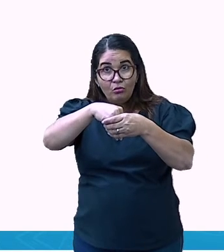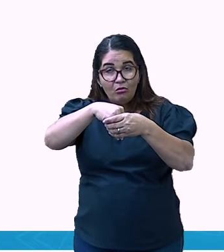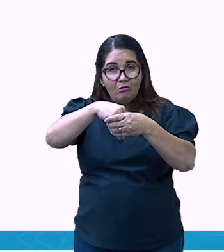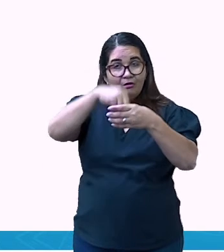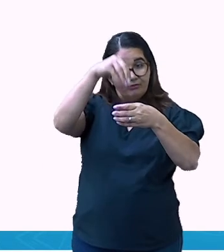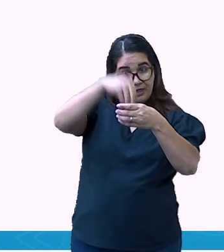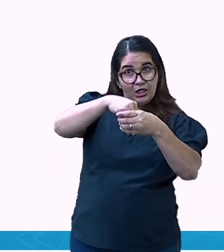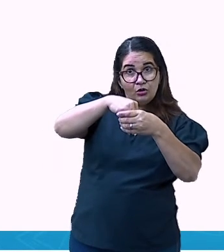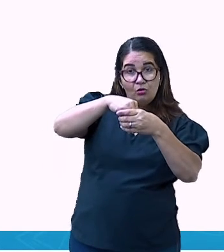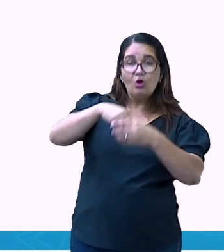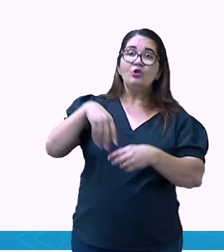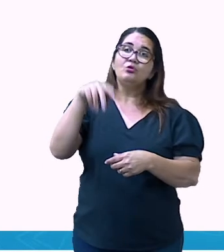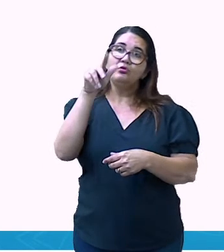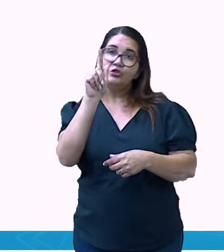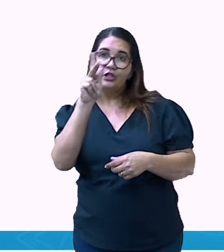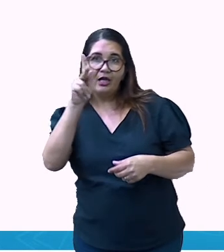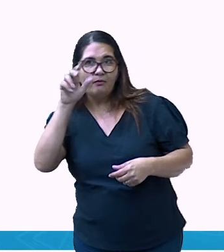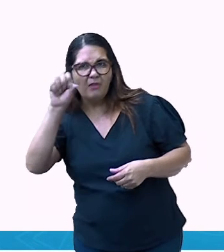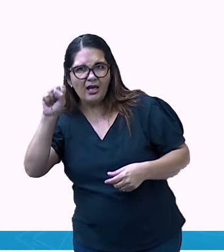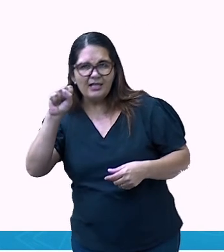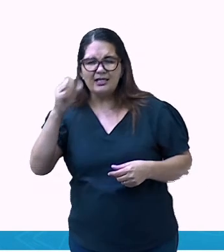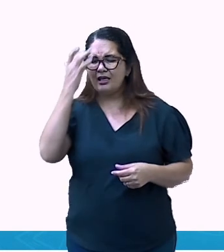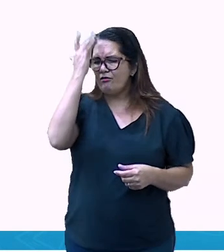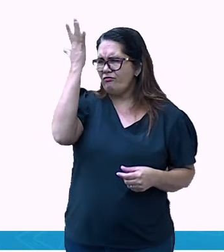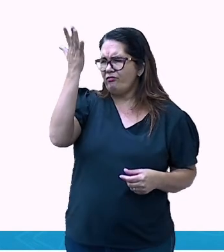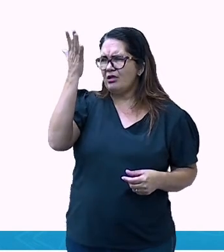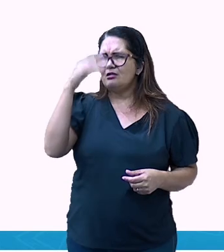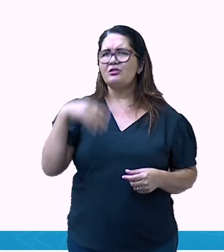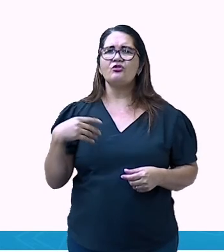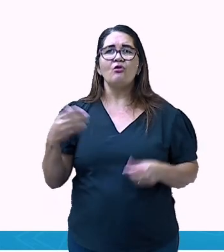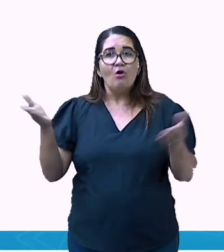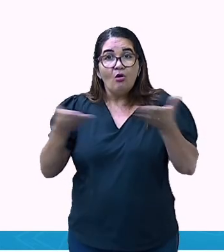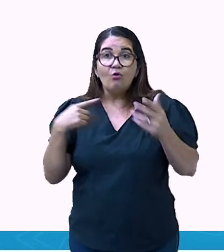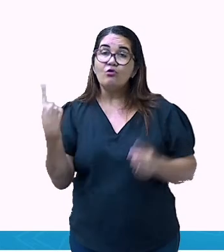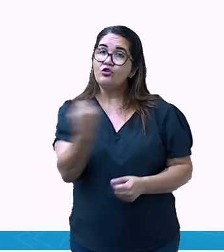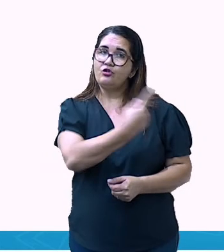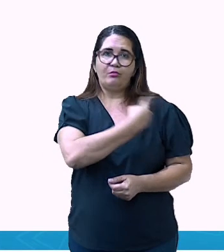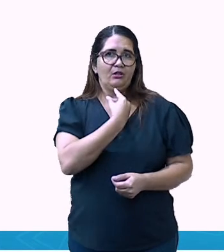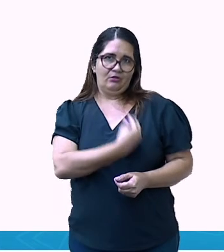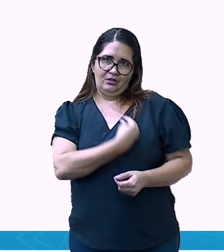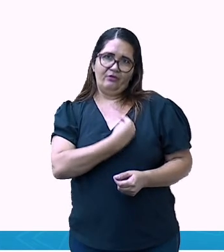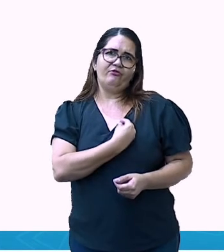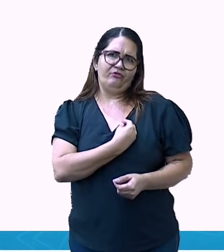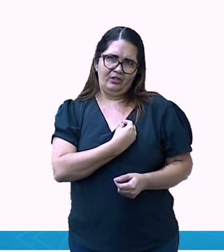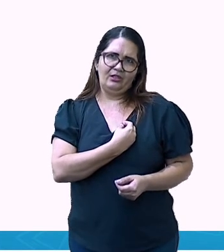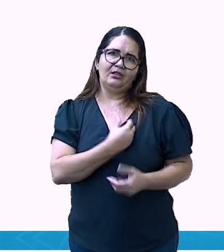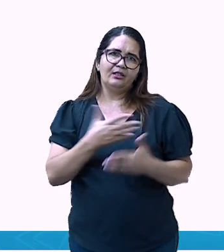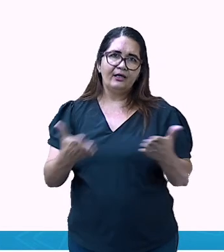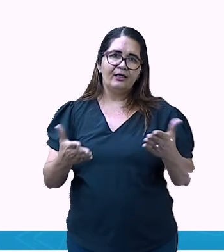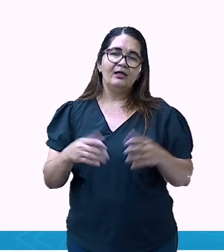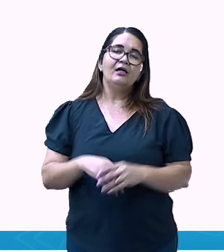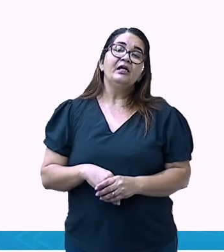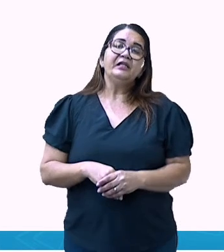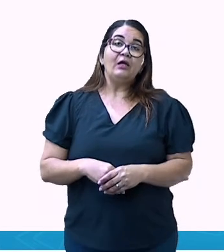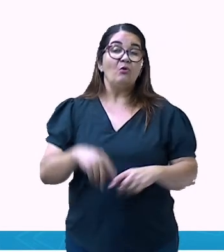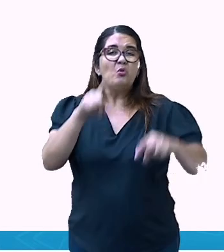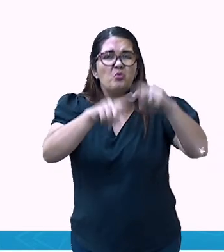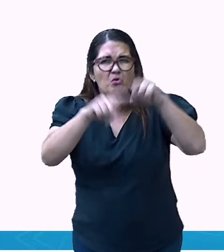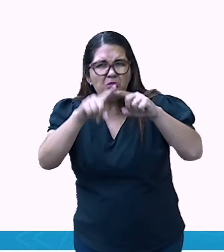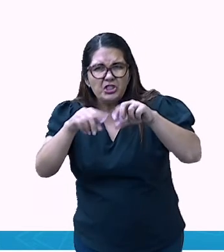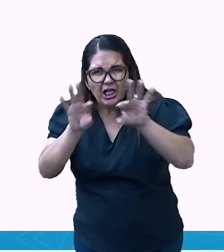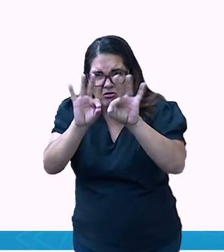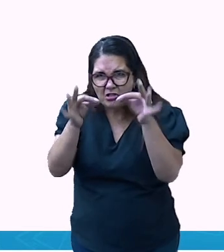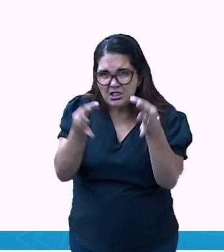facilitar a vida hoje do homem, em todos os sentidos, né? O GPS, ele não é simplesmente um aparelho